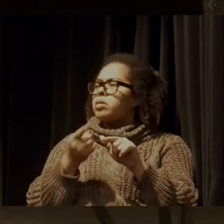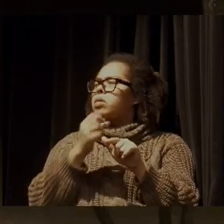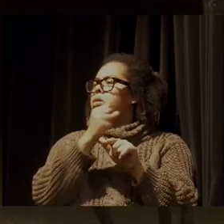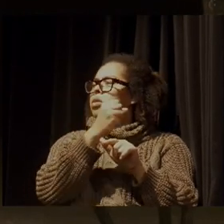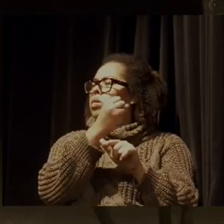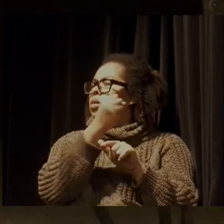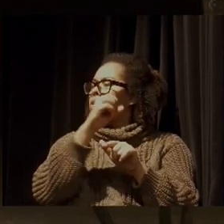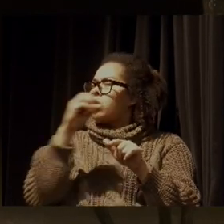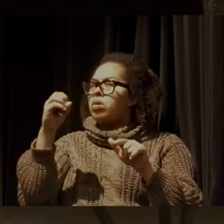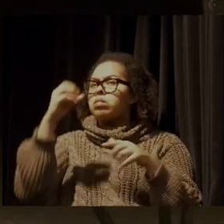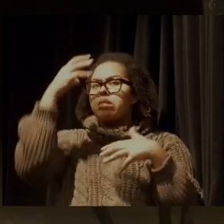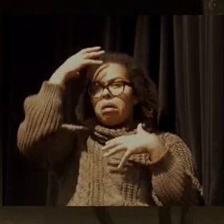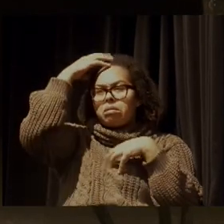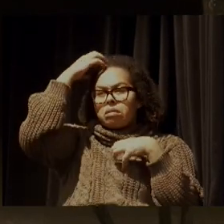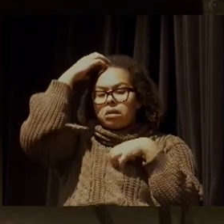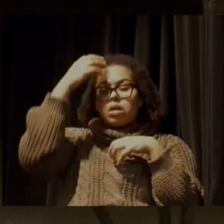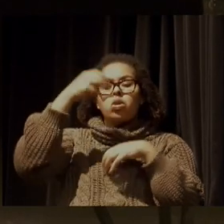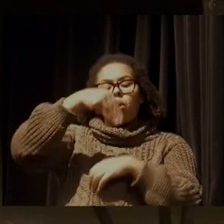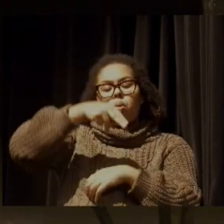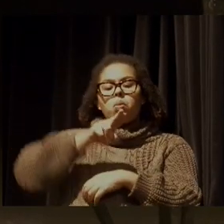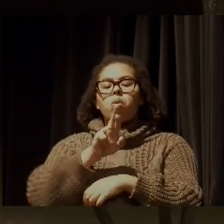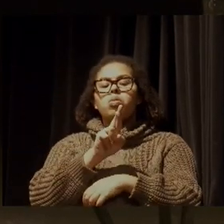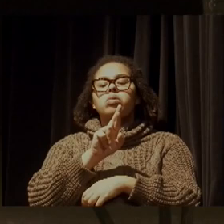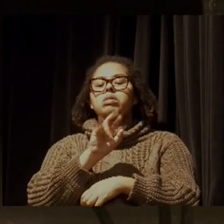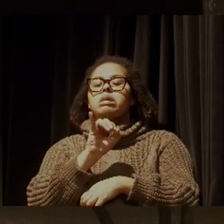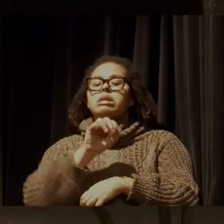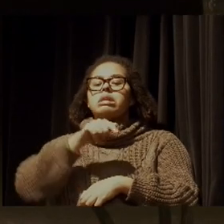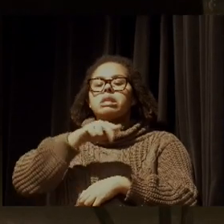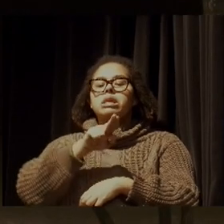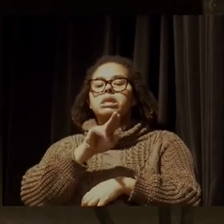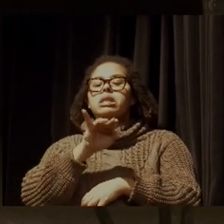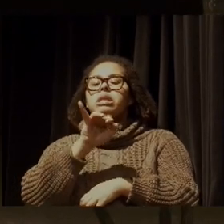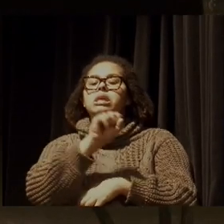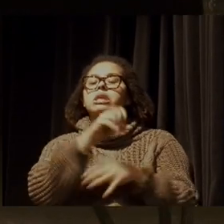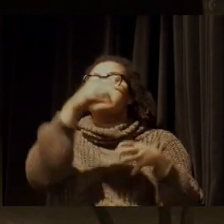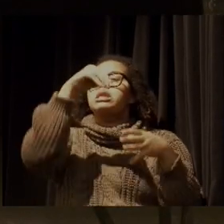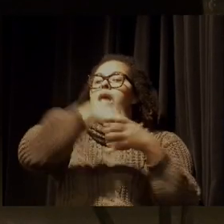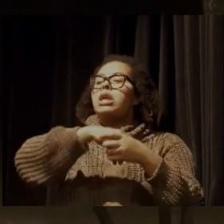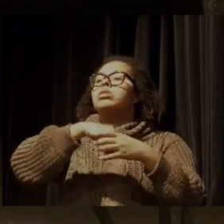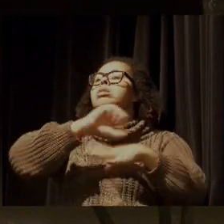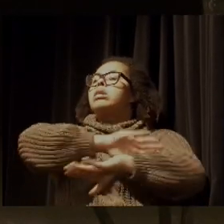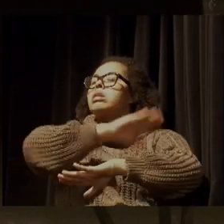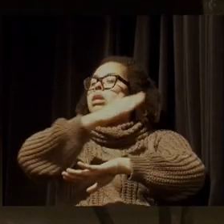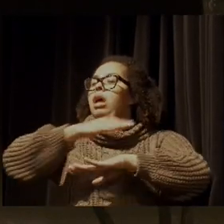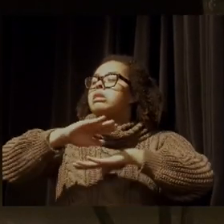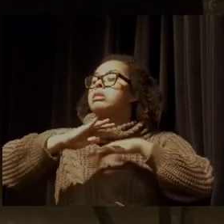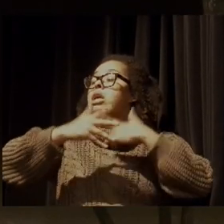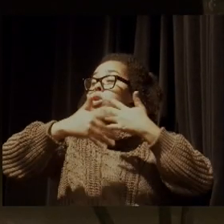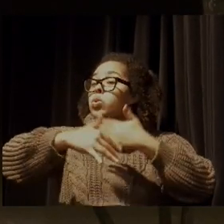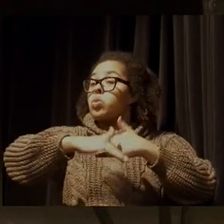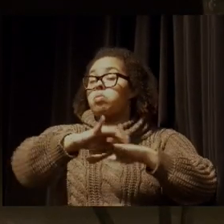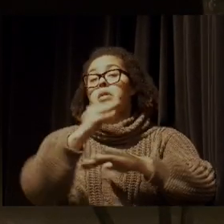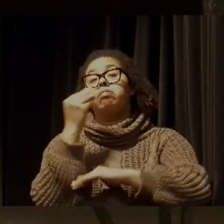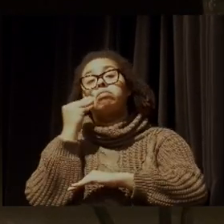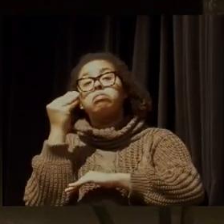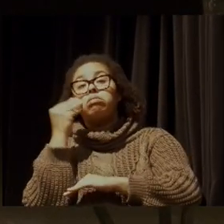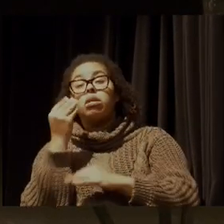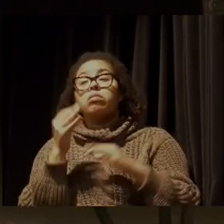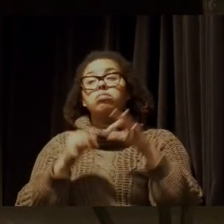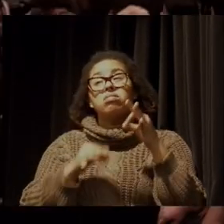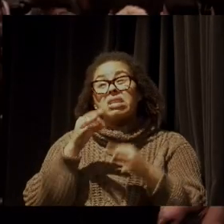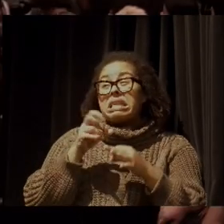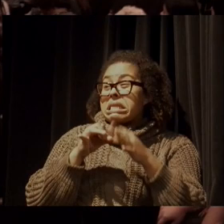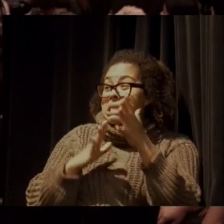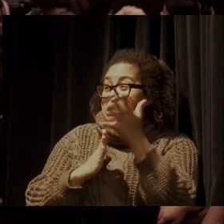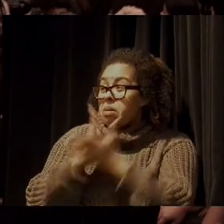moriquis que existem na Serra do Mar. É isso que eu estou dizendo da imaginação. Chance de ganhar, tem um pouco de dúvida,